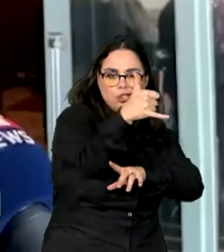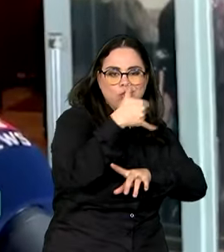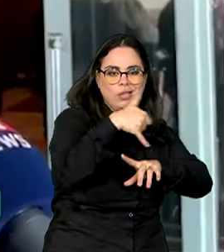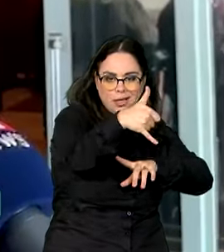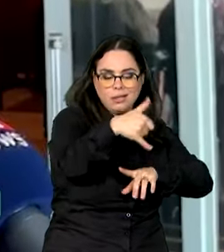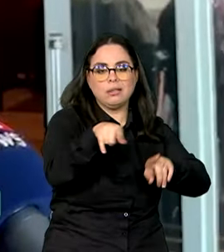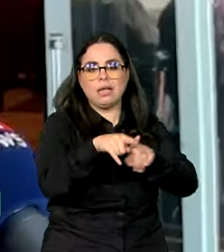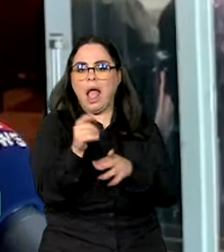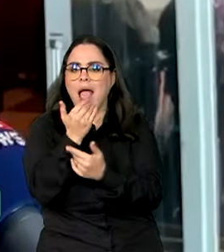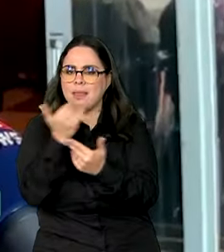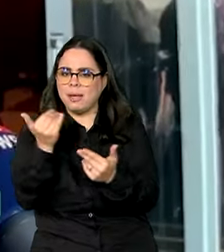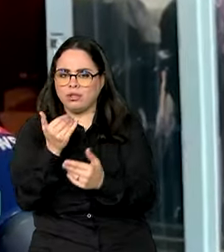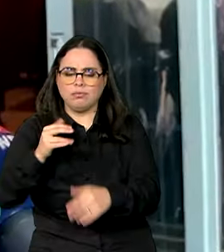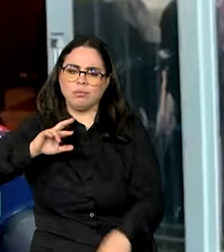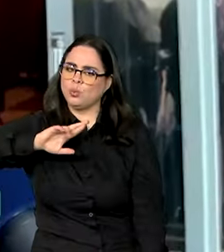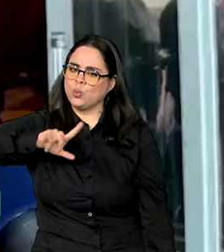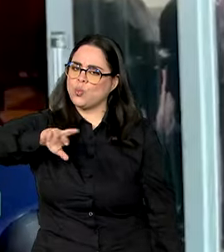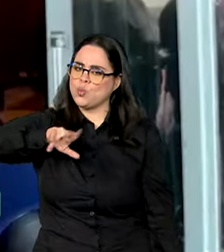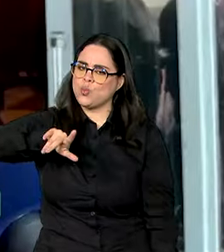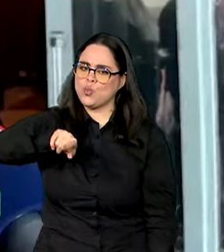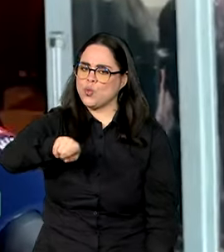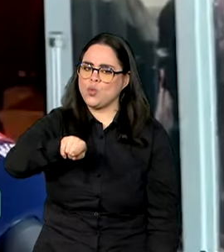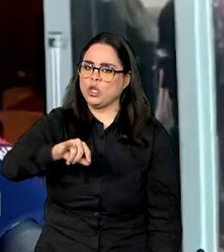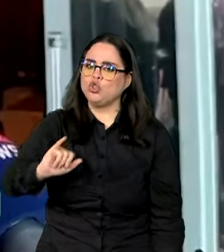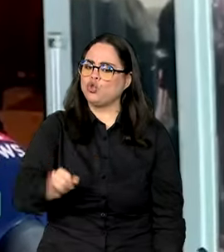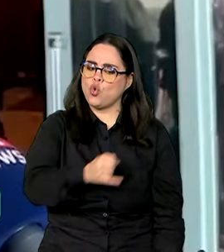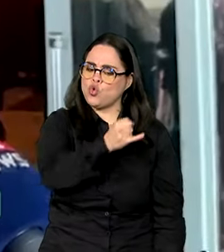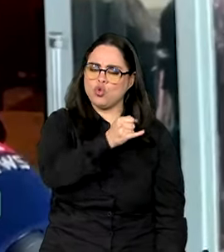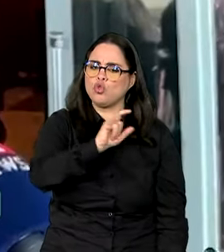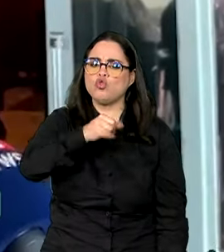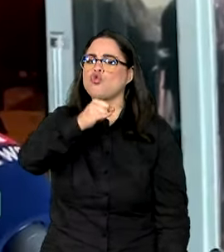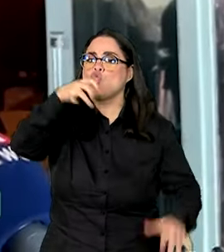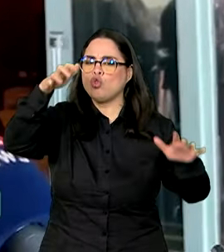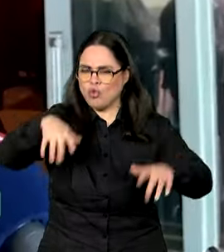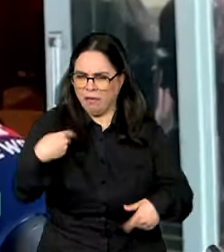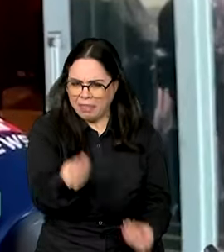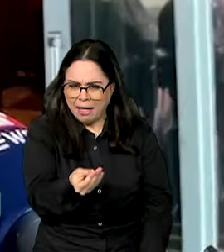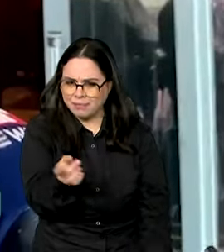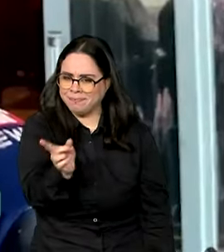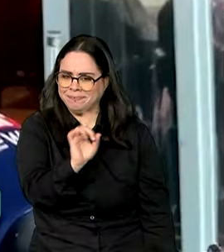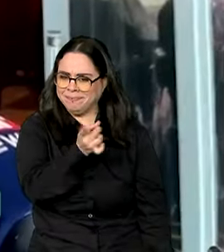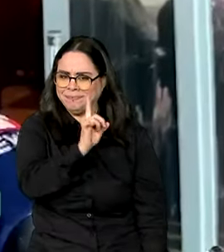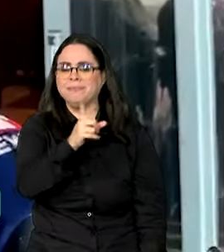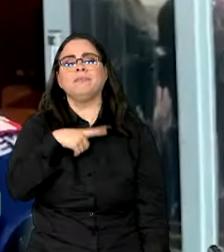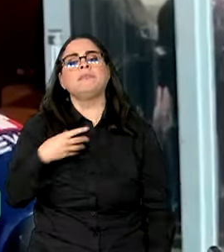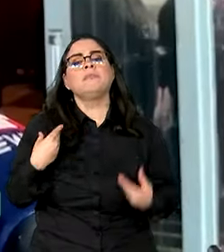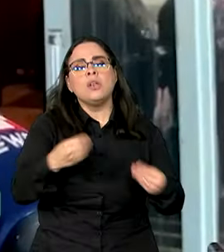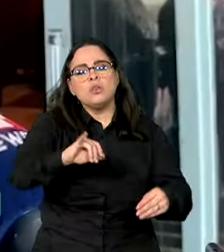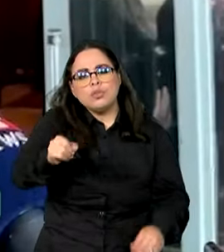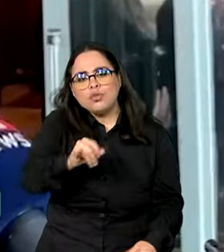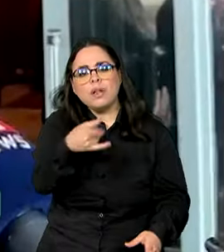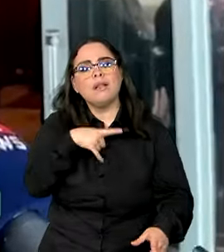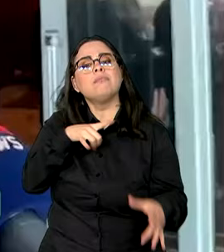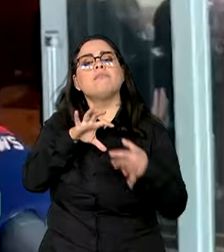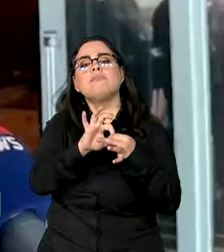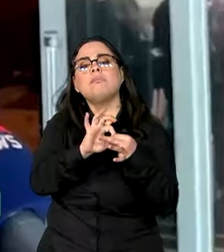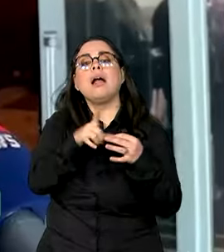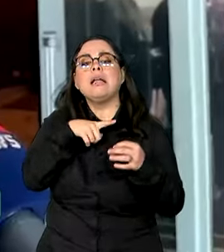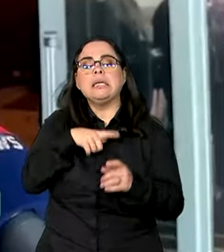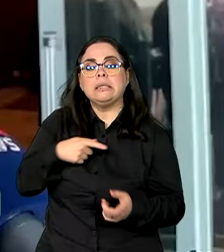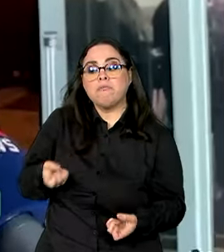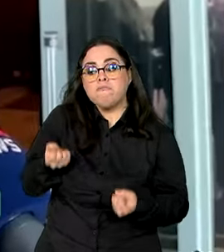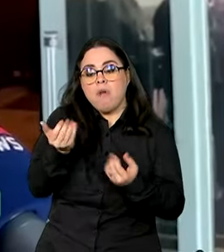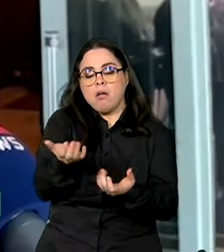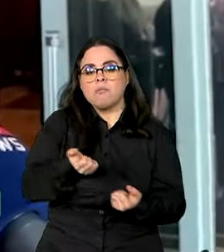Isso não tem a ver com o juro, o juro não vai chover, né? Isso tem a ver com o fato de que tem um choque de oferta